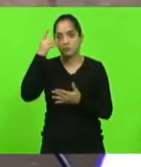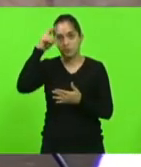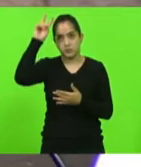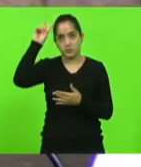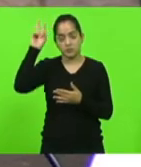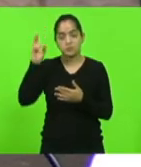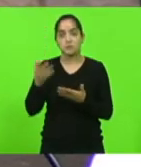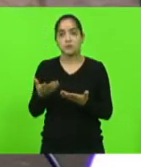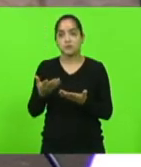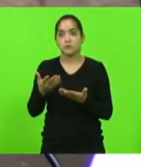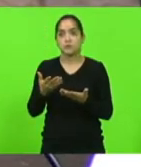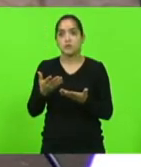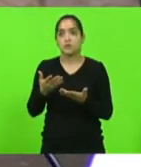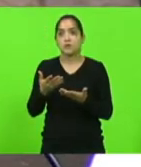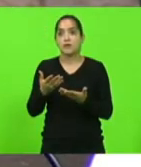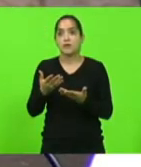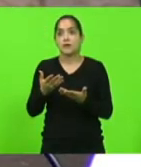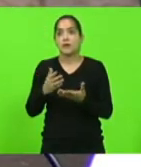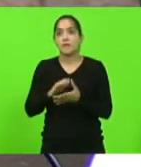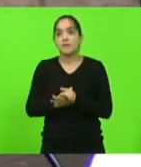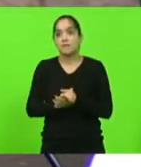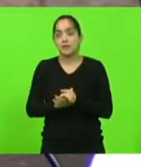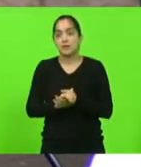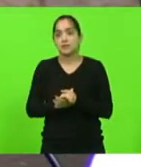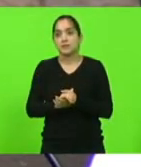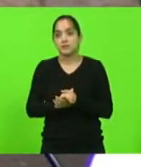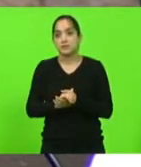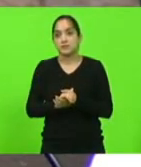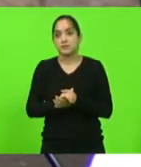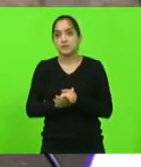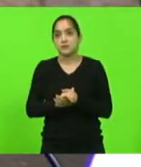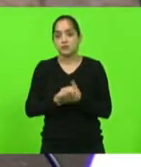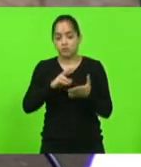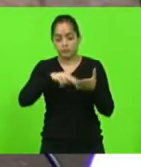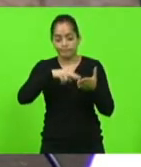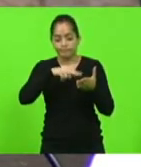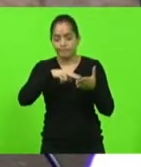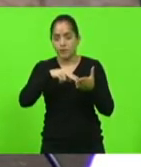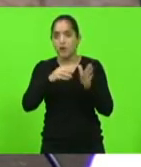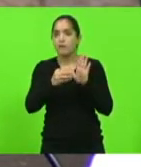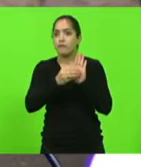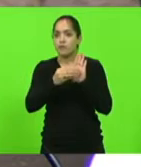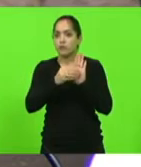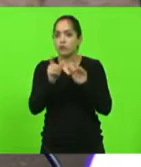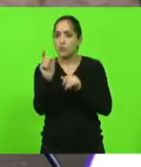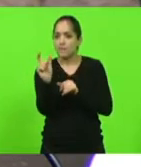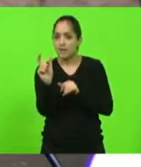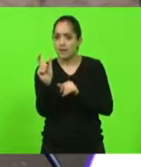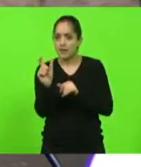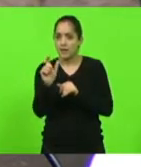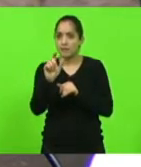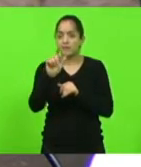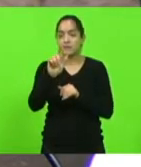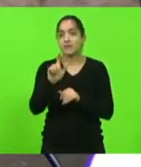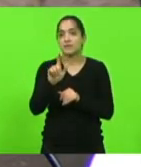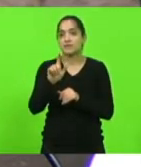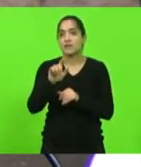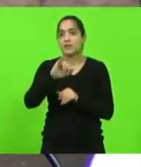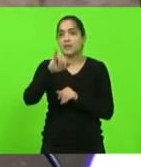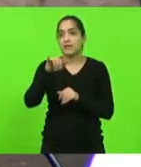mas na questão da técnica realmente estou aqui com o projeto e faltou essa palavra jejum ali ele coloca